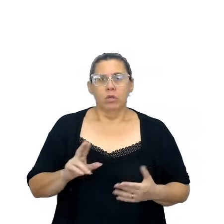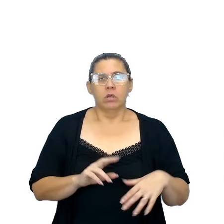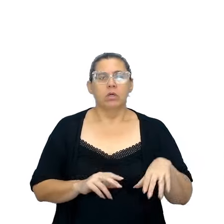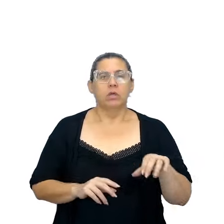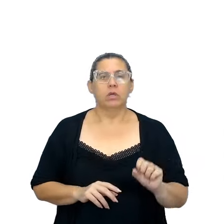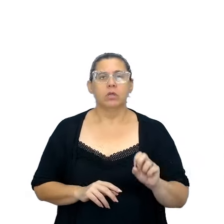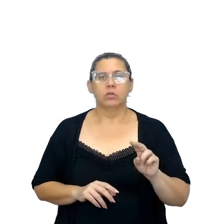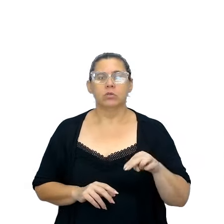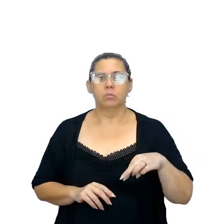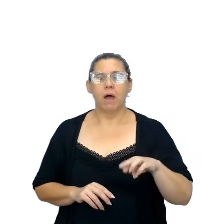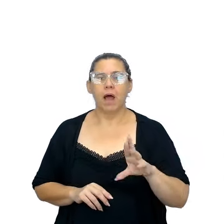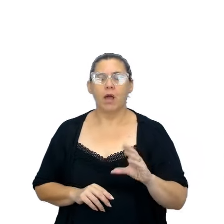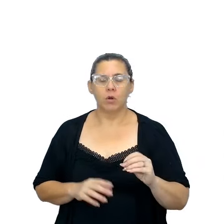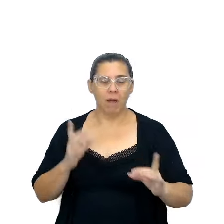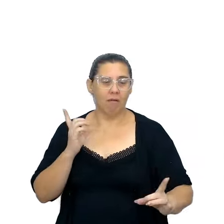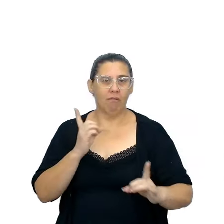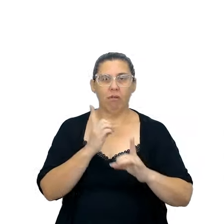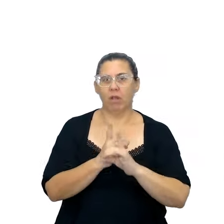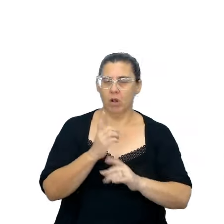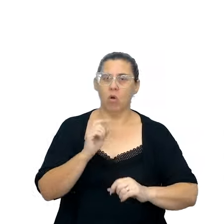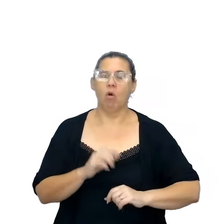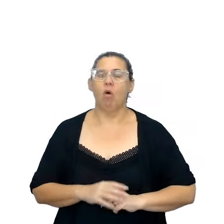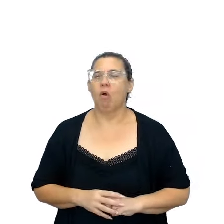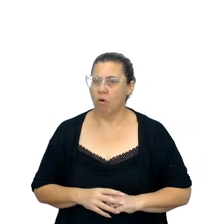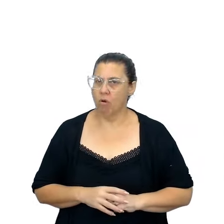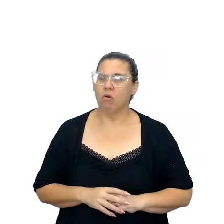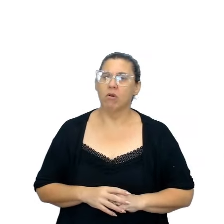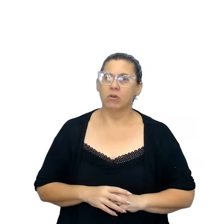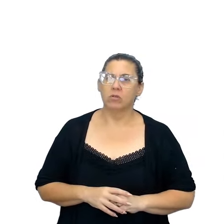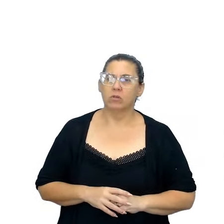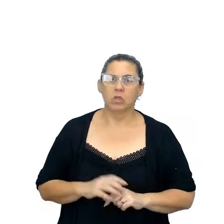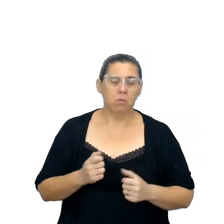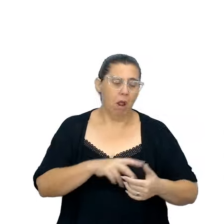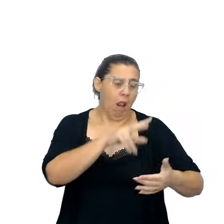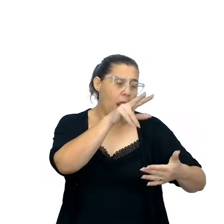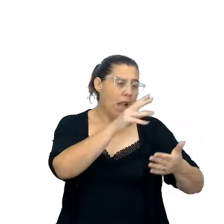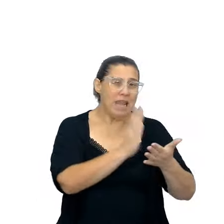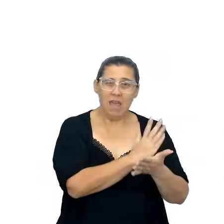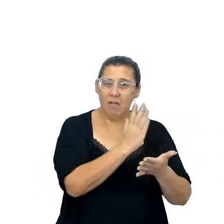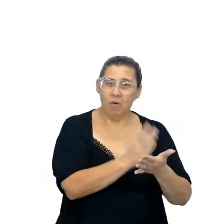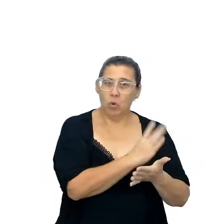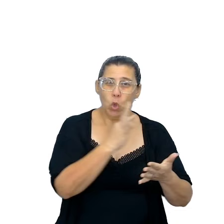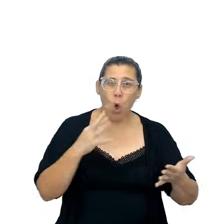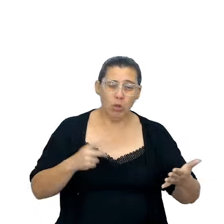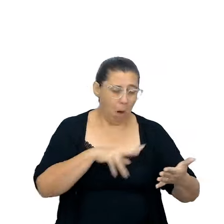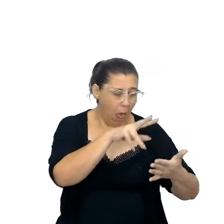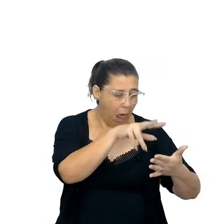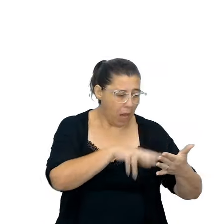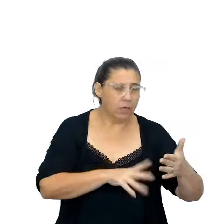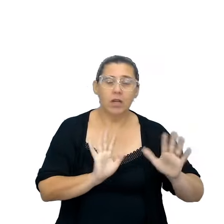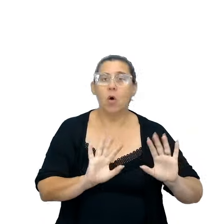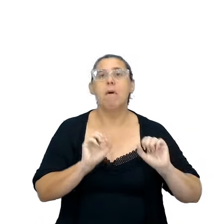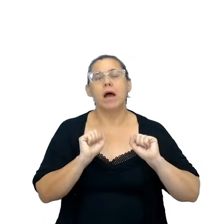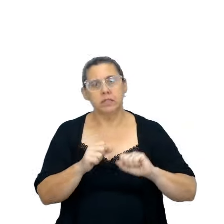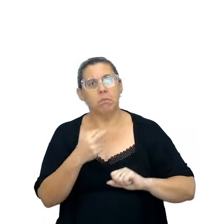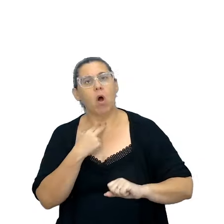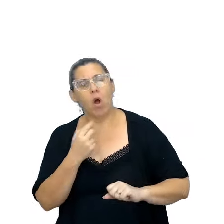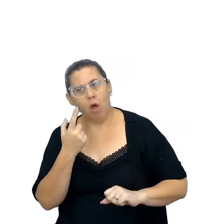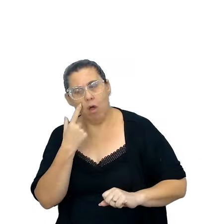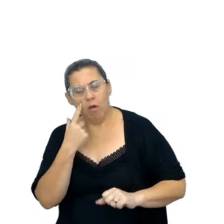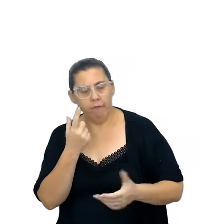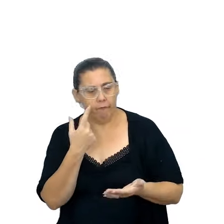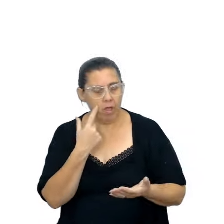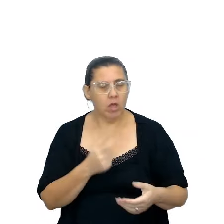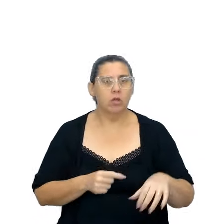para buscar a palavra-chave que me interessa, não dá para eu ler o livro todo, mas dá para eu ler o sumário, né, e ali verificar que